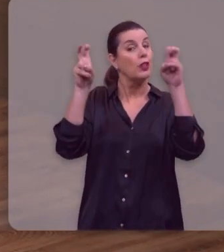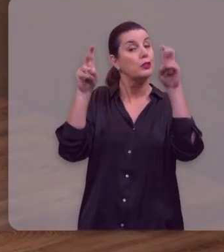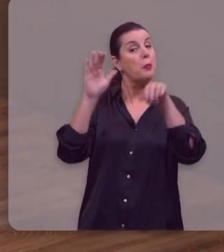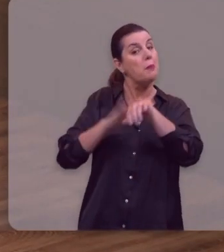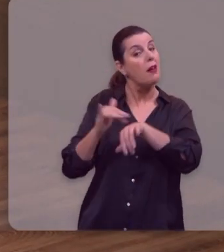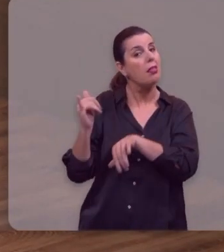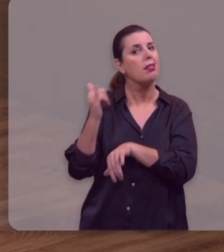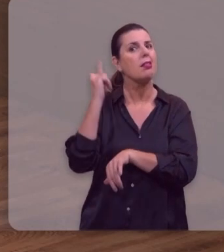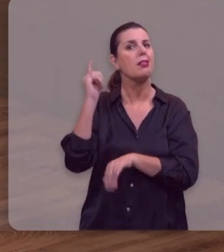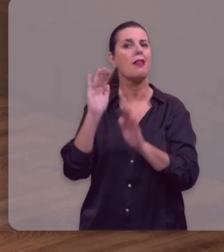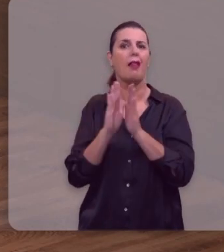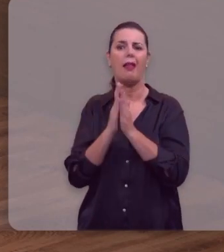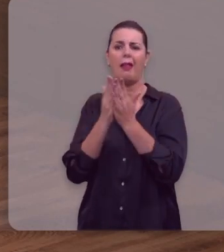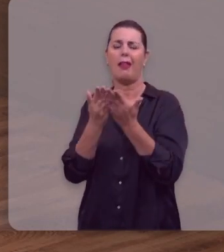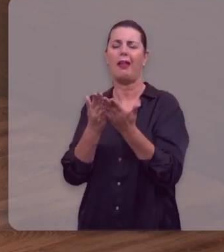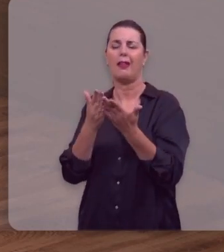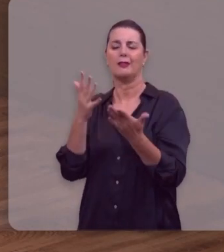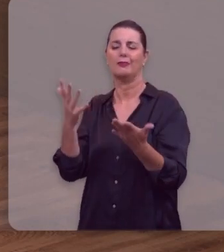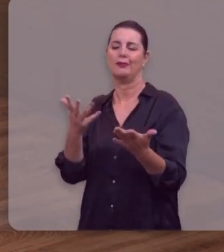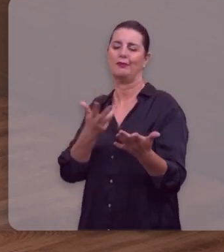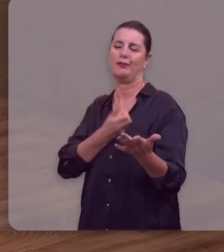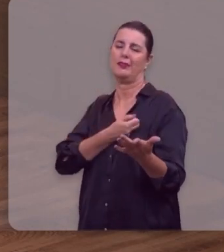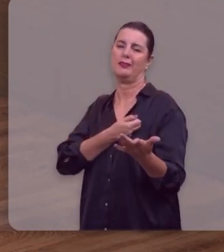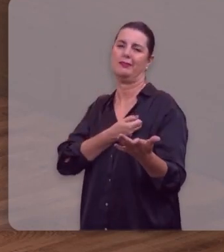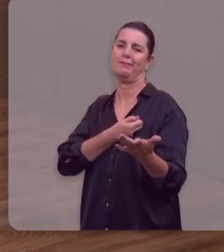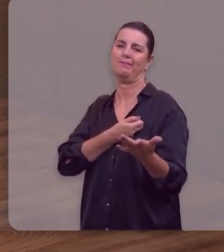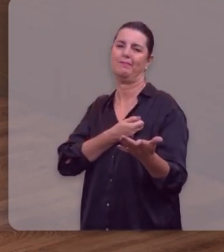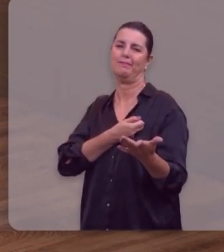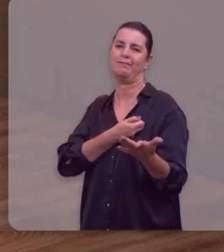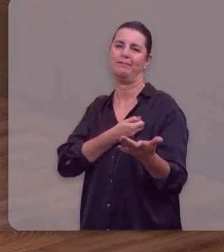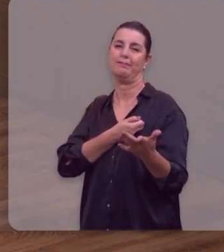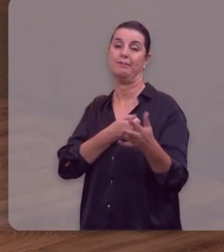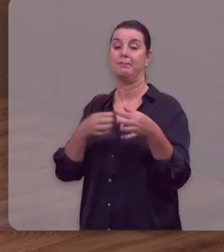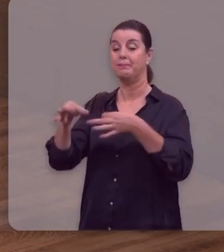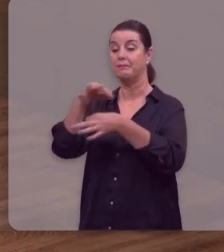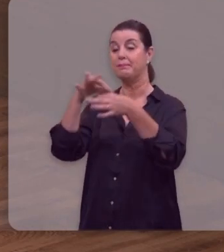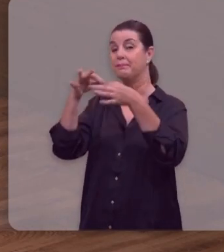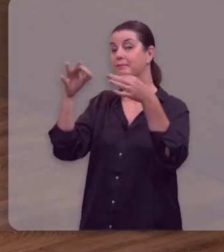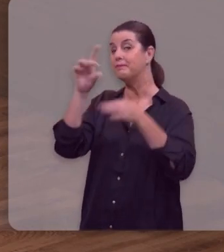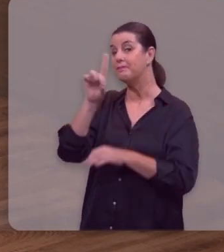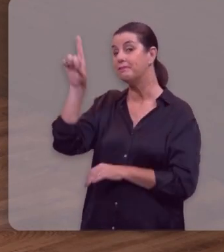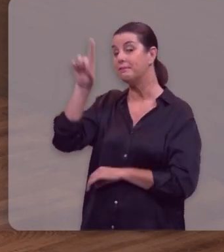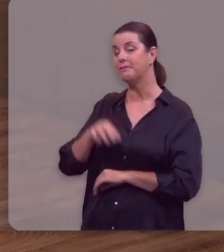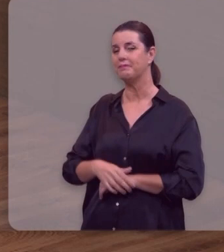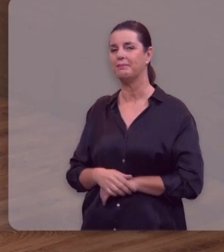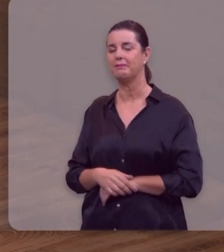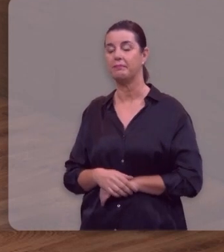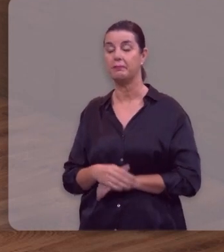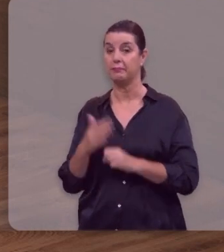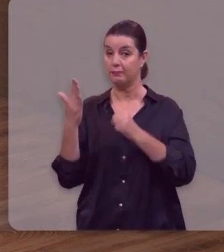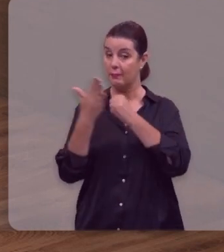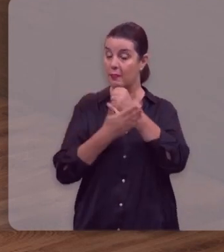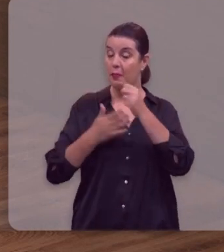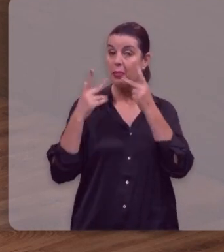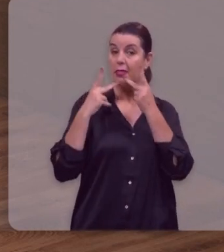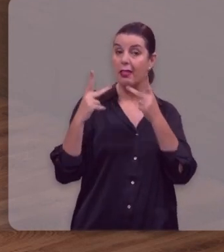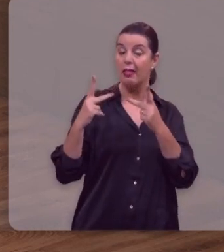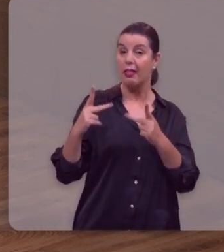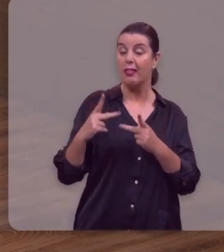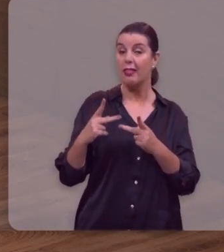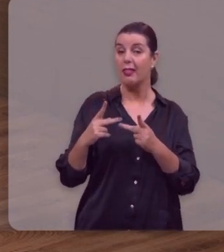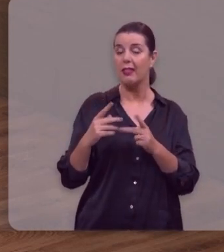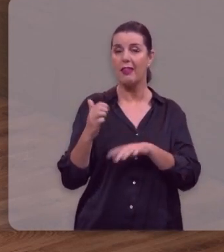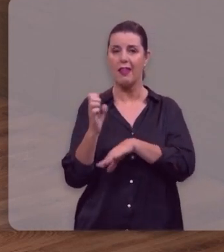assuntos mais importantes da Bíblia, que é a salvação dádiva de Deus. E nós vamos basear esta mensagem